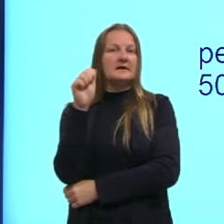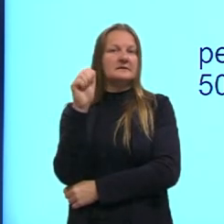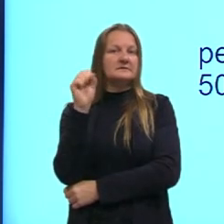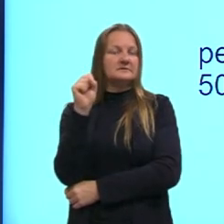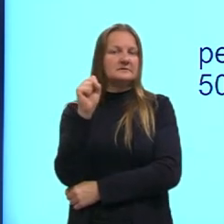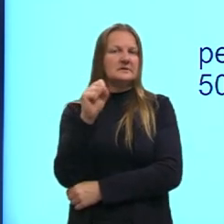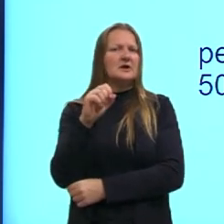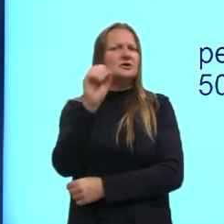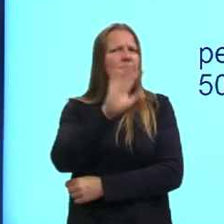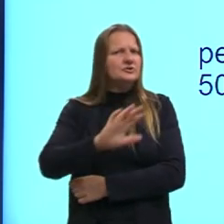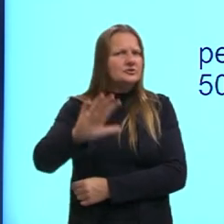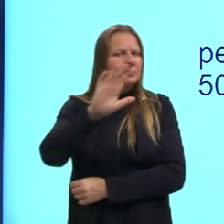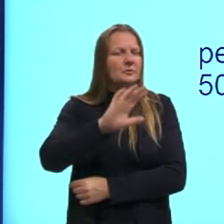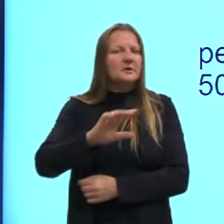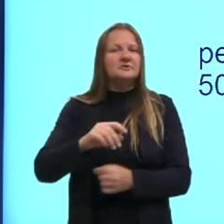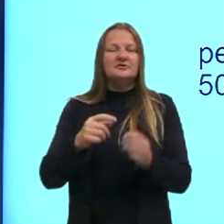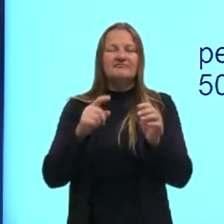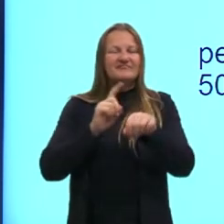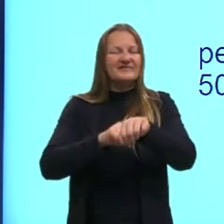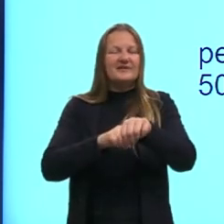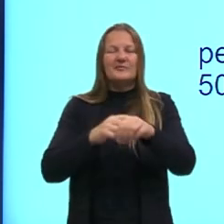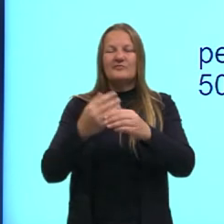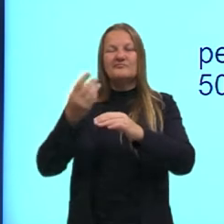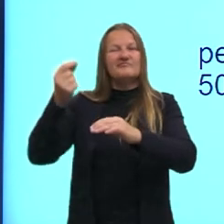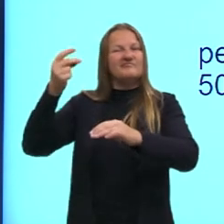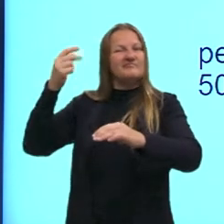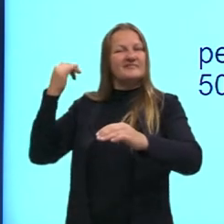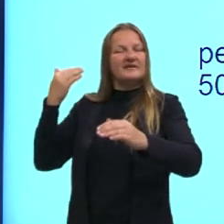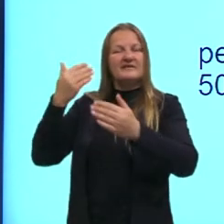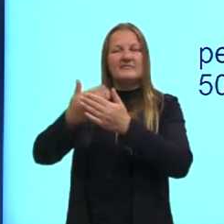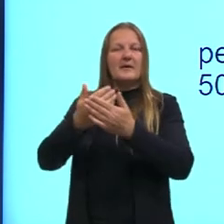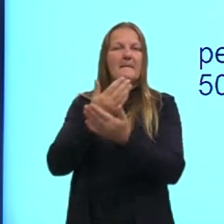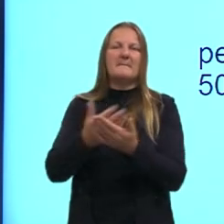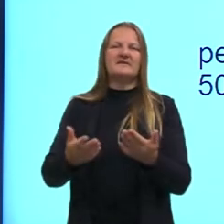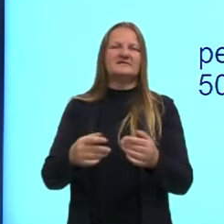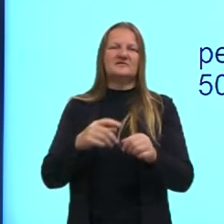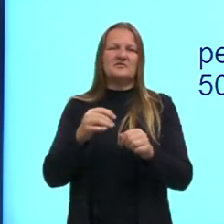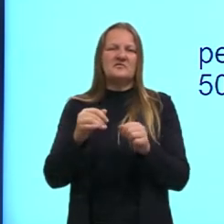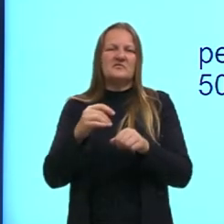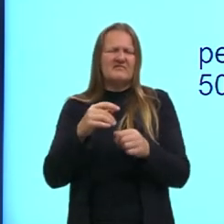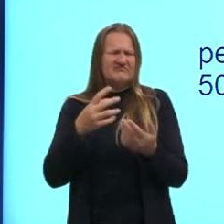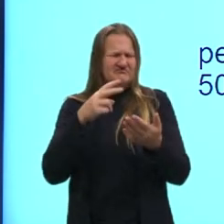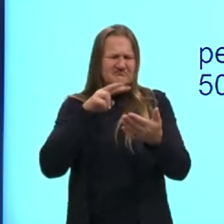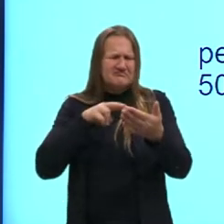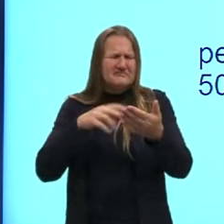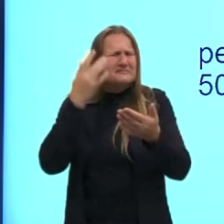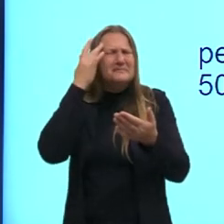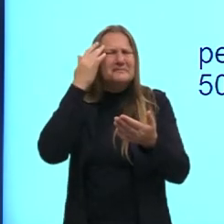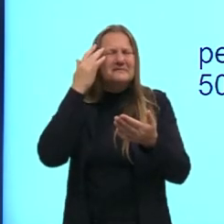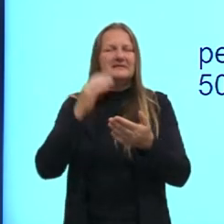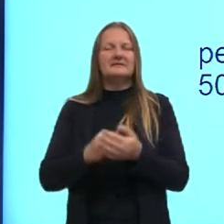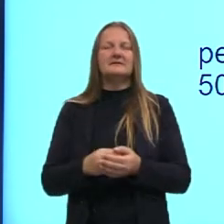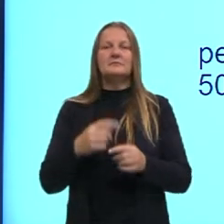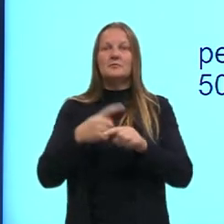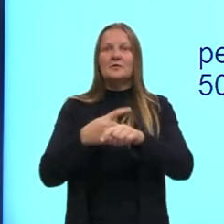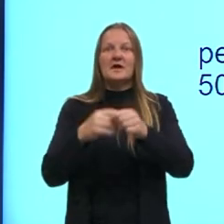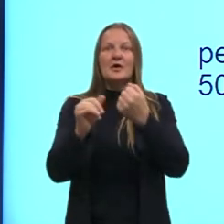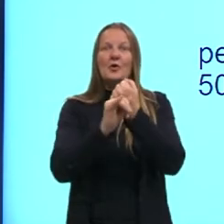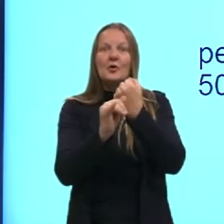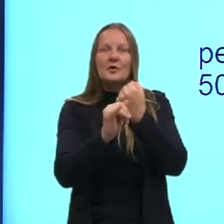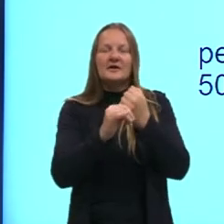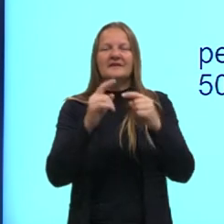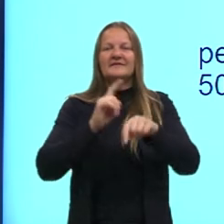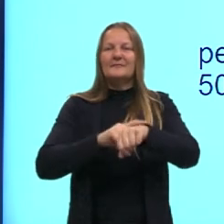perdem a validade em pouco tempo. Porque geralmente é toda crônica que se perde no tempo. Isso